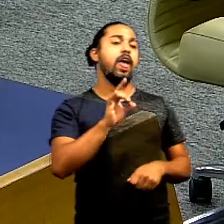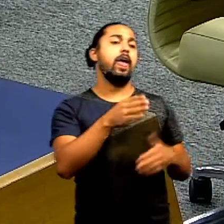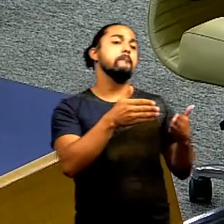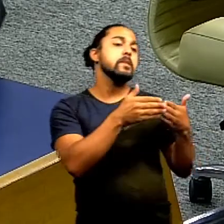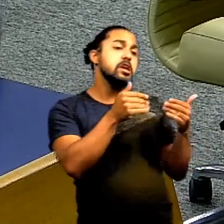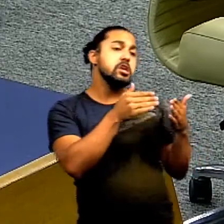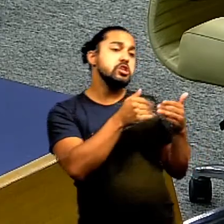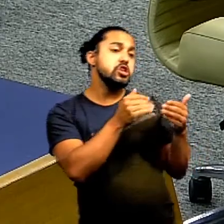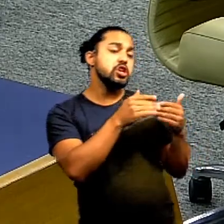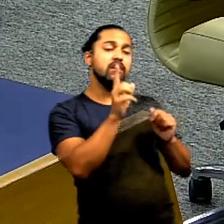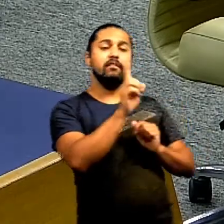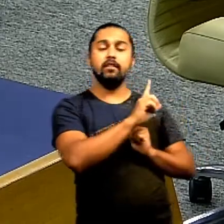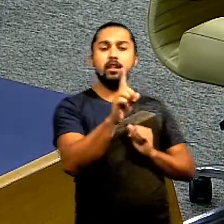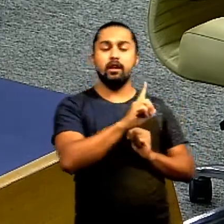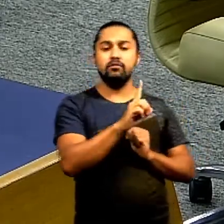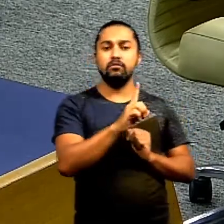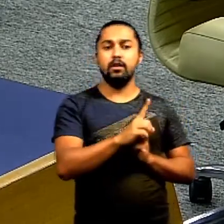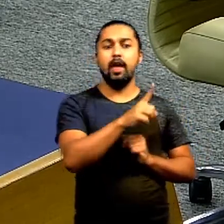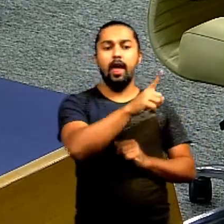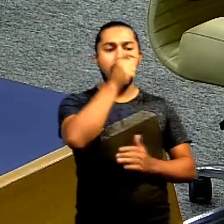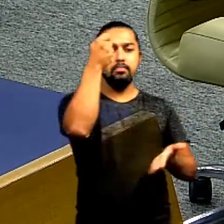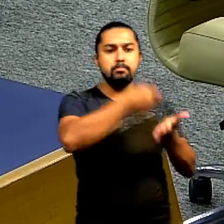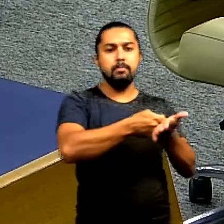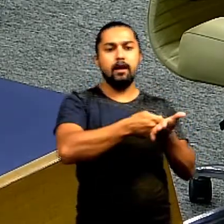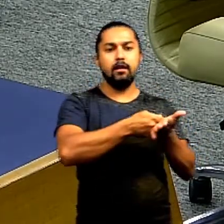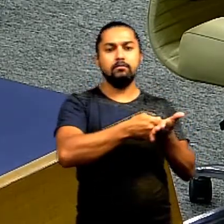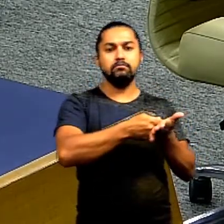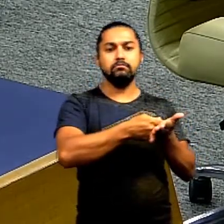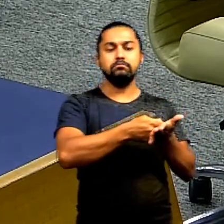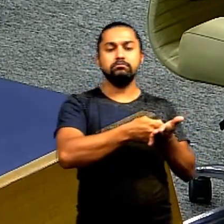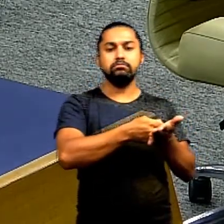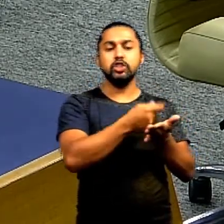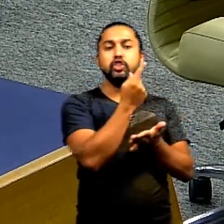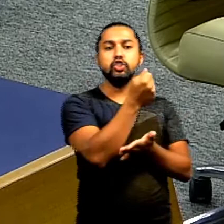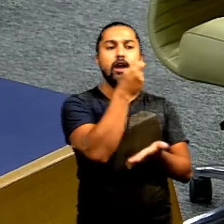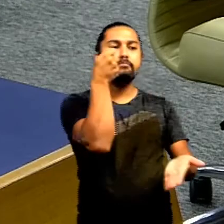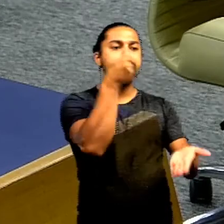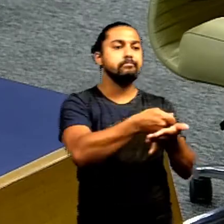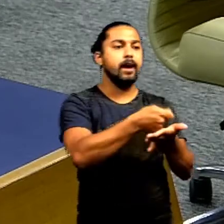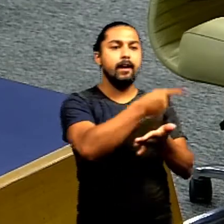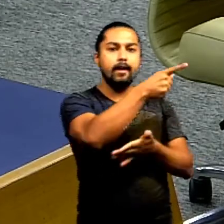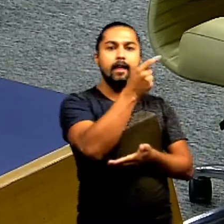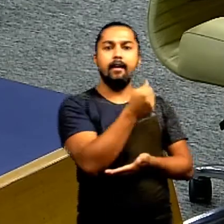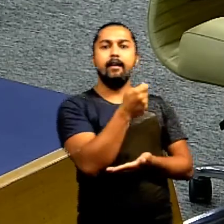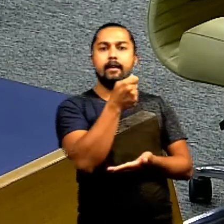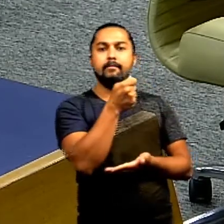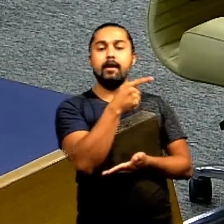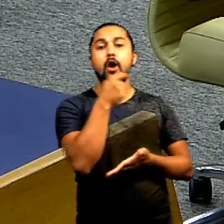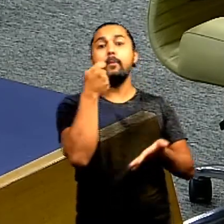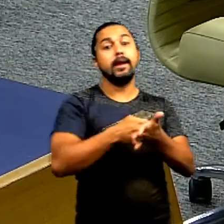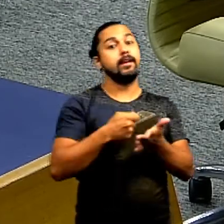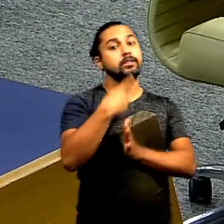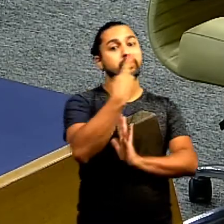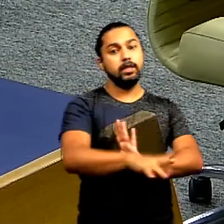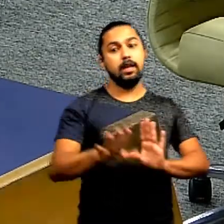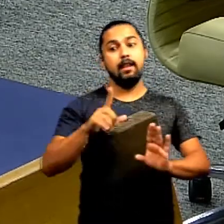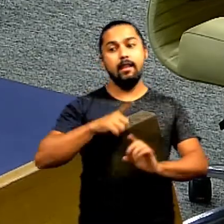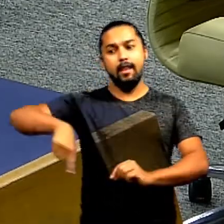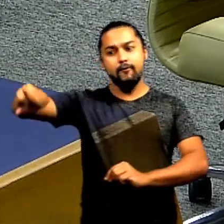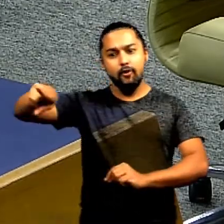favor oh senhor bonitinho não é pago para isso eu fico com vergonha quando eu passo naquela praça sou inacabada